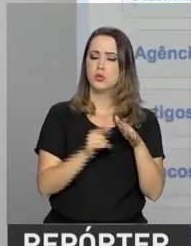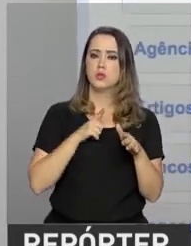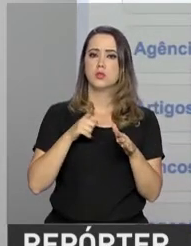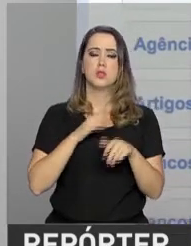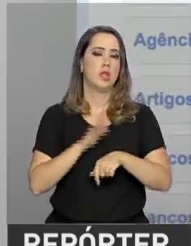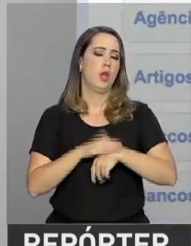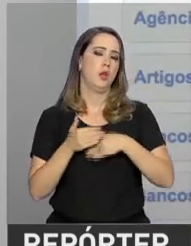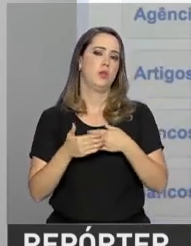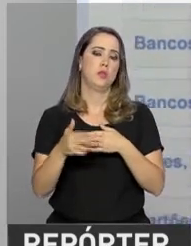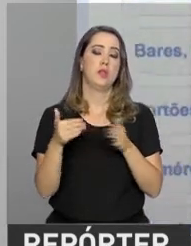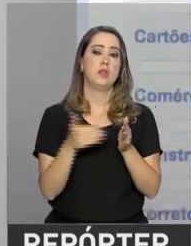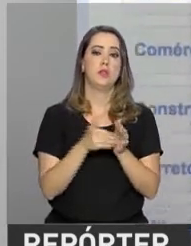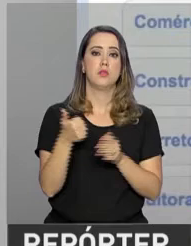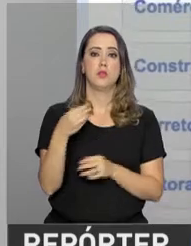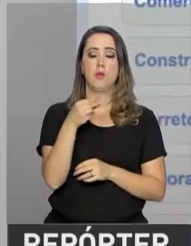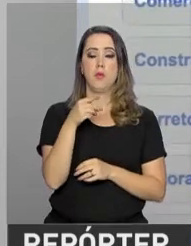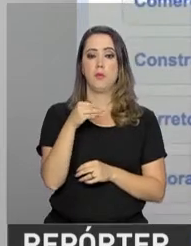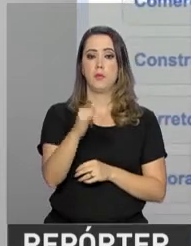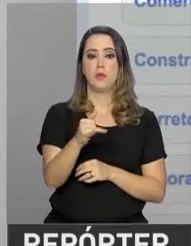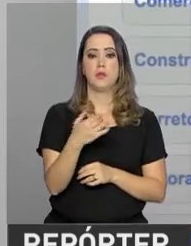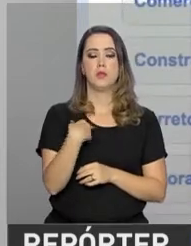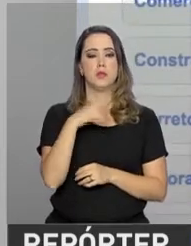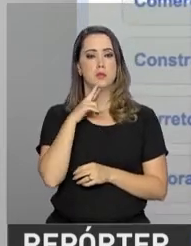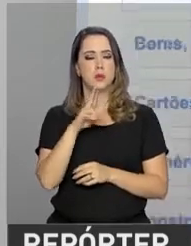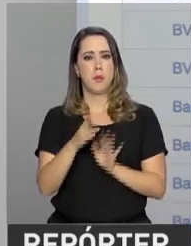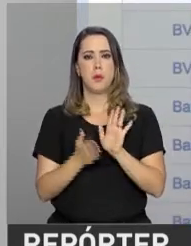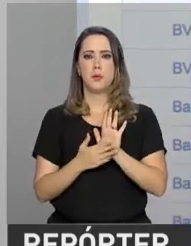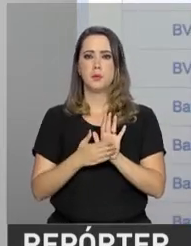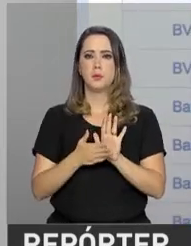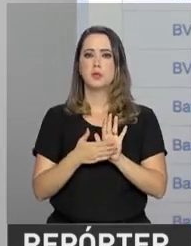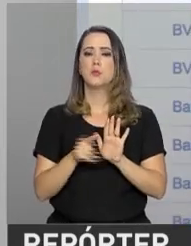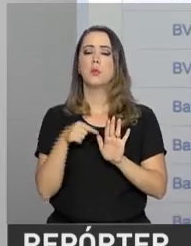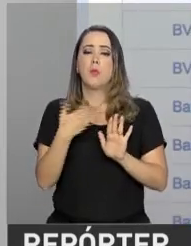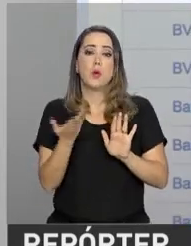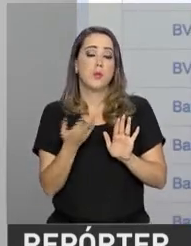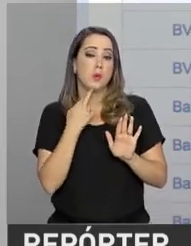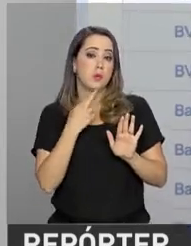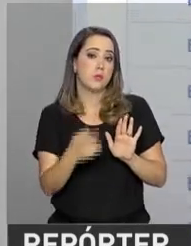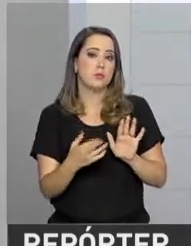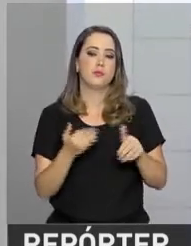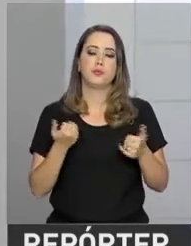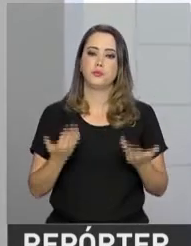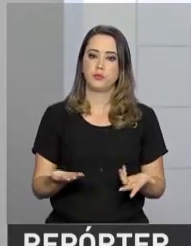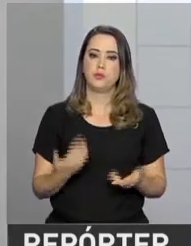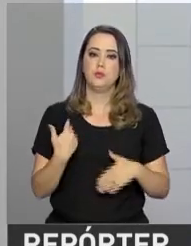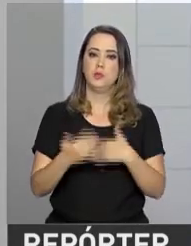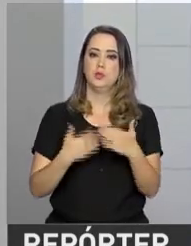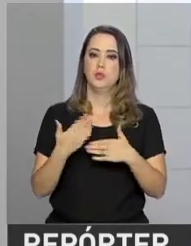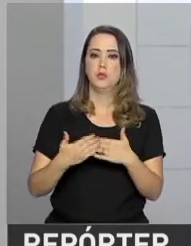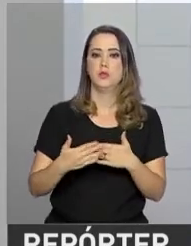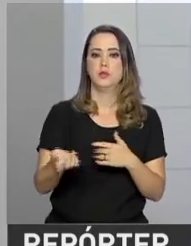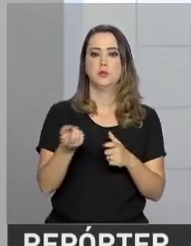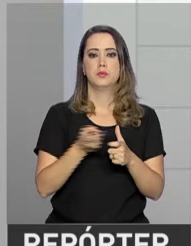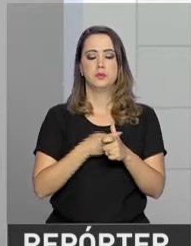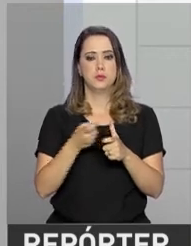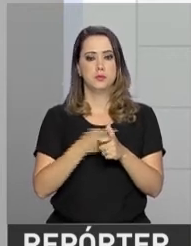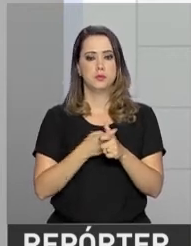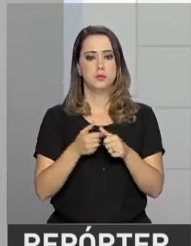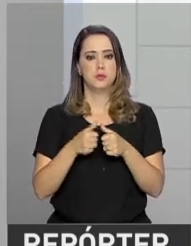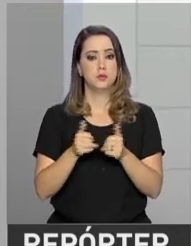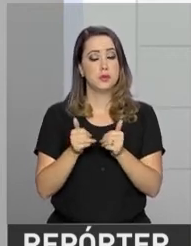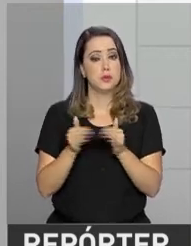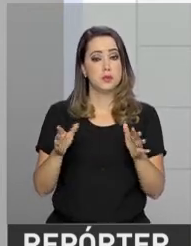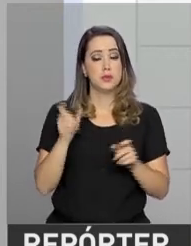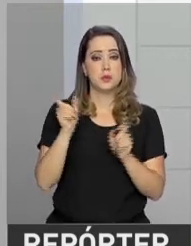tem um prazo de até 10 dias para apresentar uma proposta ou resposta. O processo de renegociação está